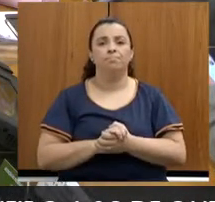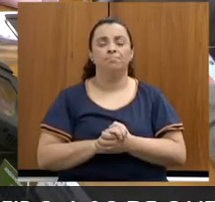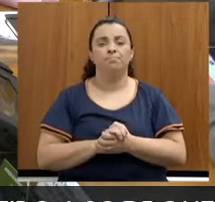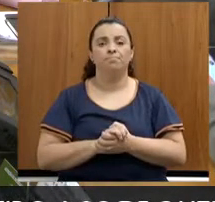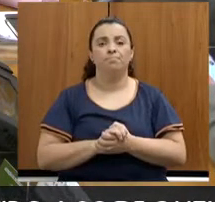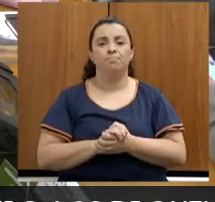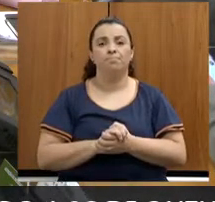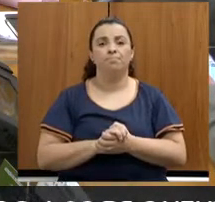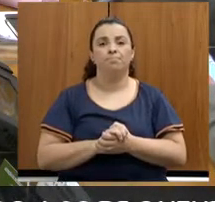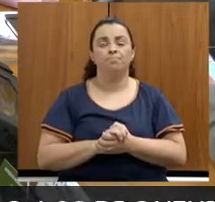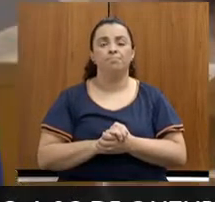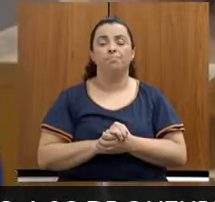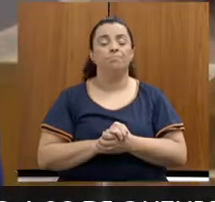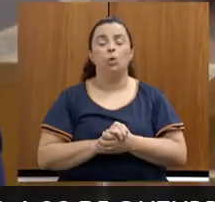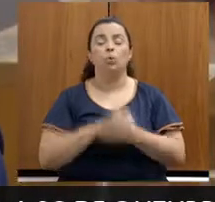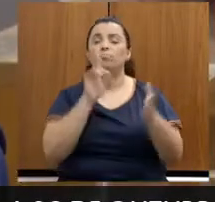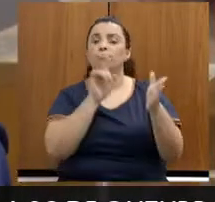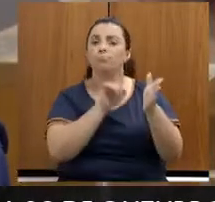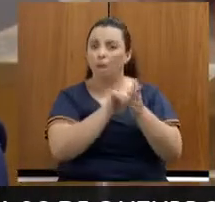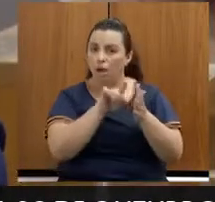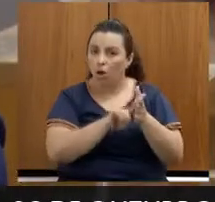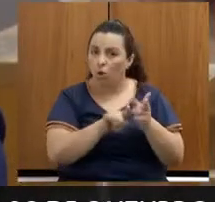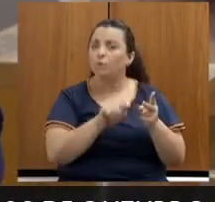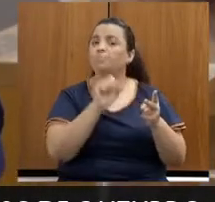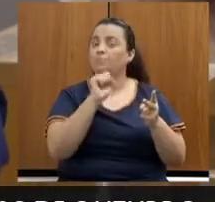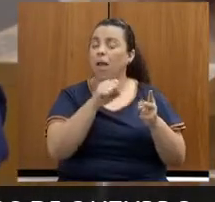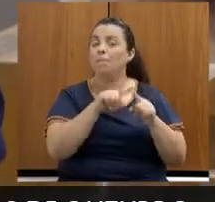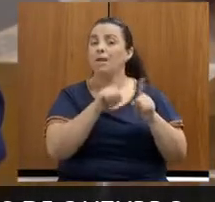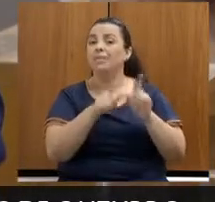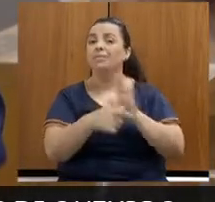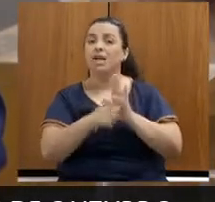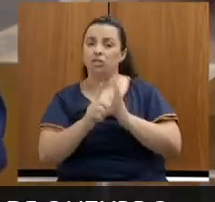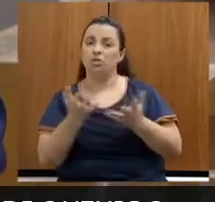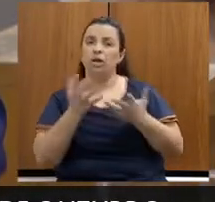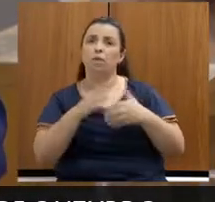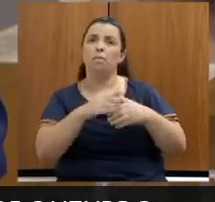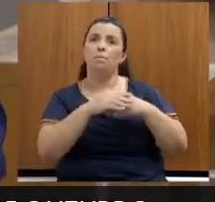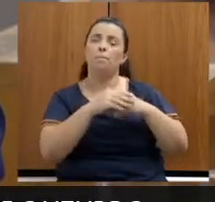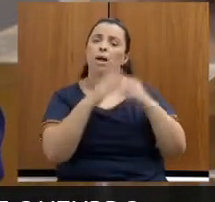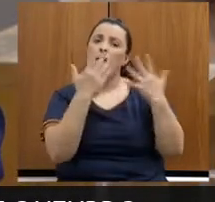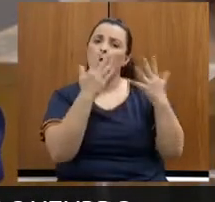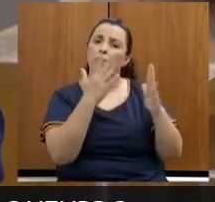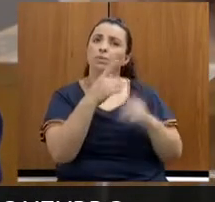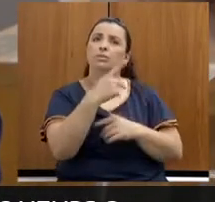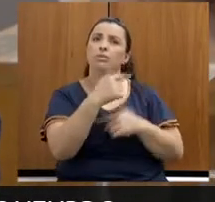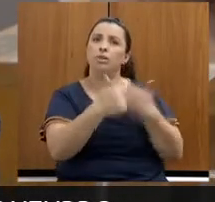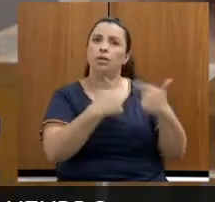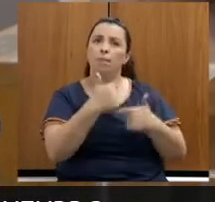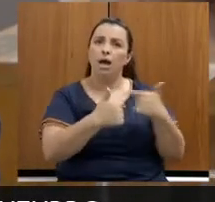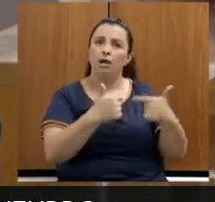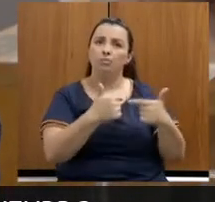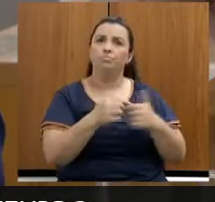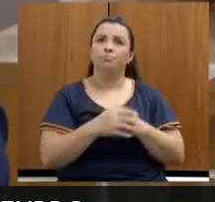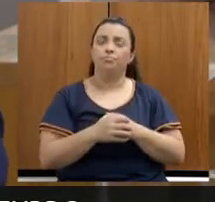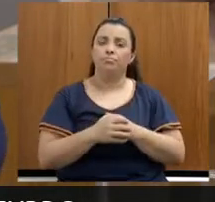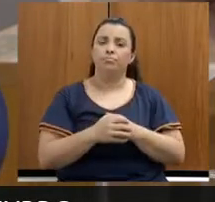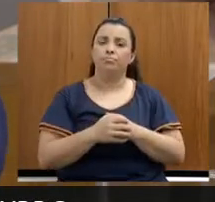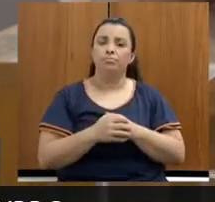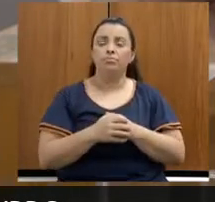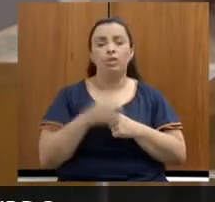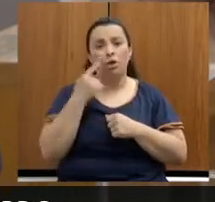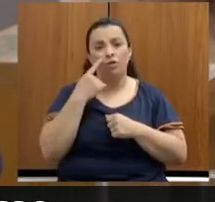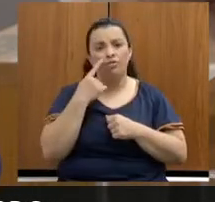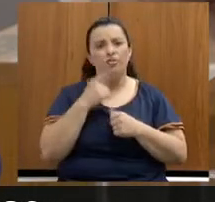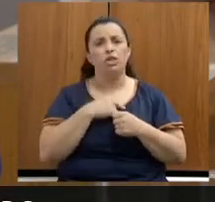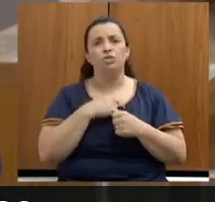antes de adentrar as minhas perguntas, eu queria mesmo parabenizar pelo trabalho. Quando eu vejo das diversas